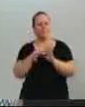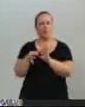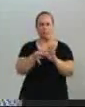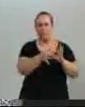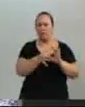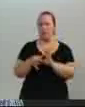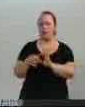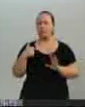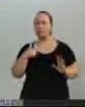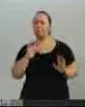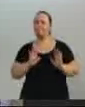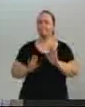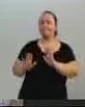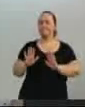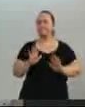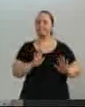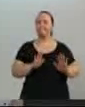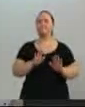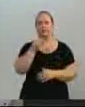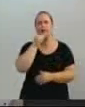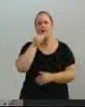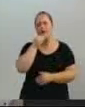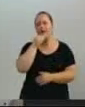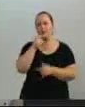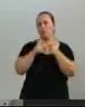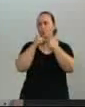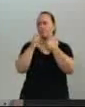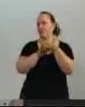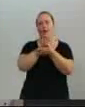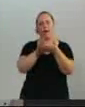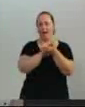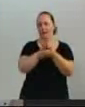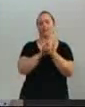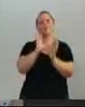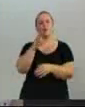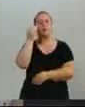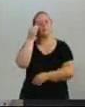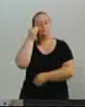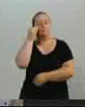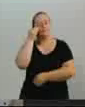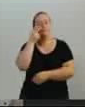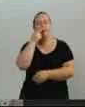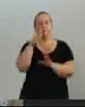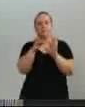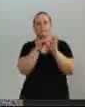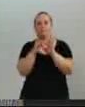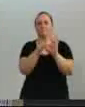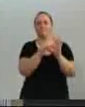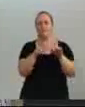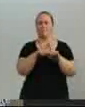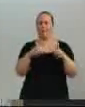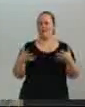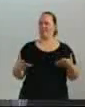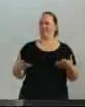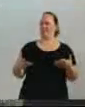de que se tenta construir essa união, mas aí é o ninho que tucano, jacaré,